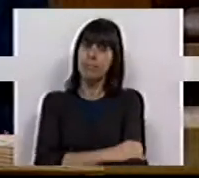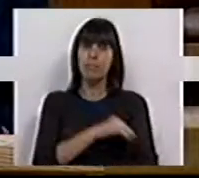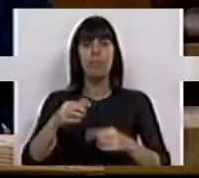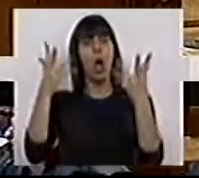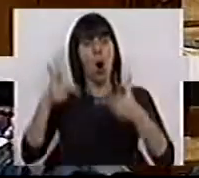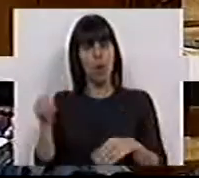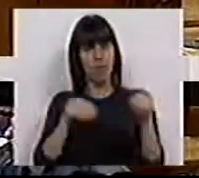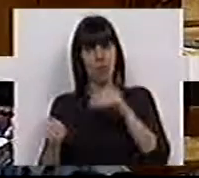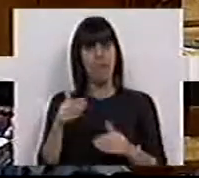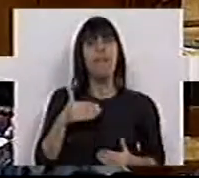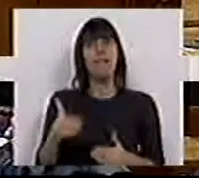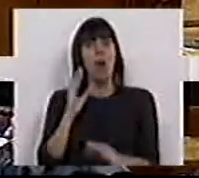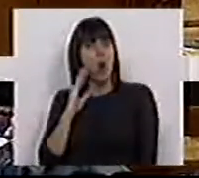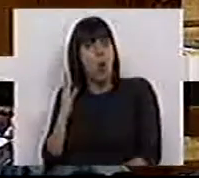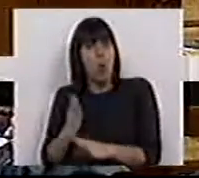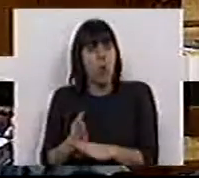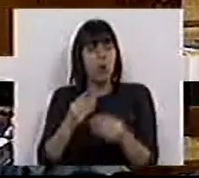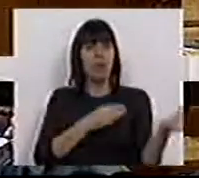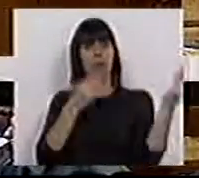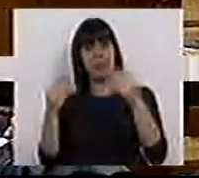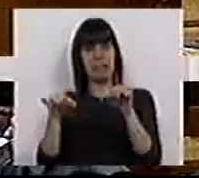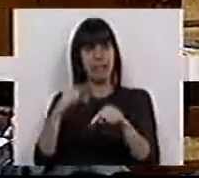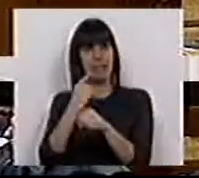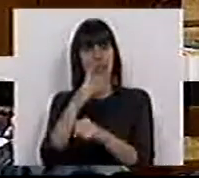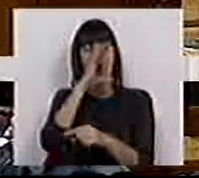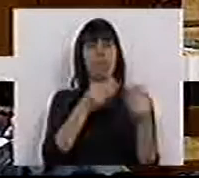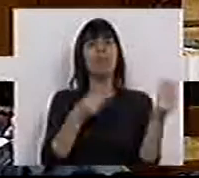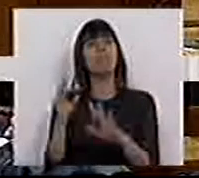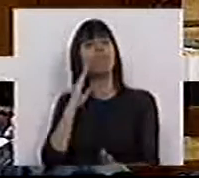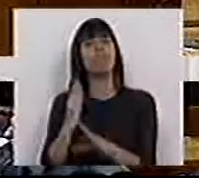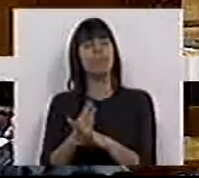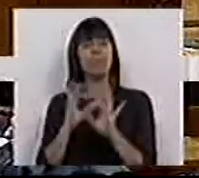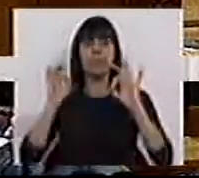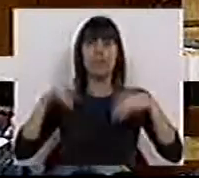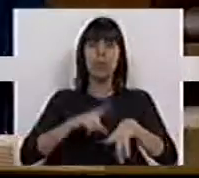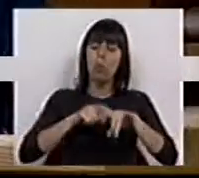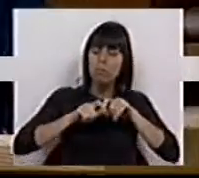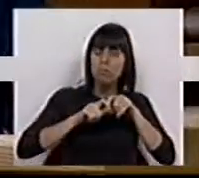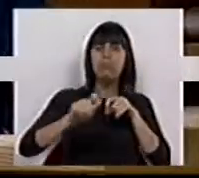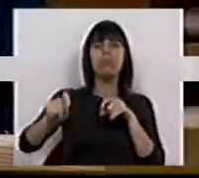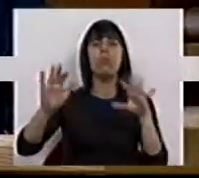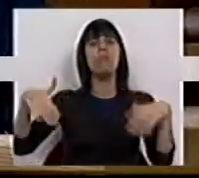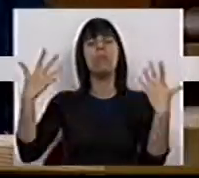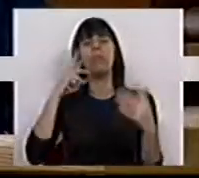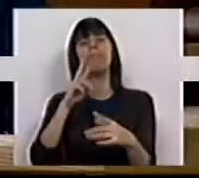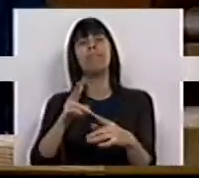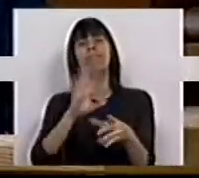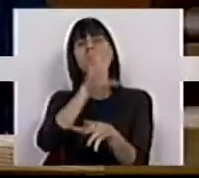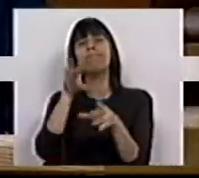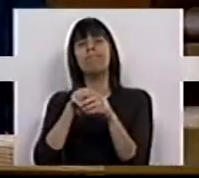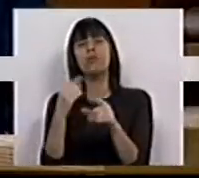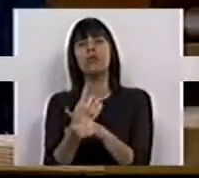aqui será votado é o último apresentado por este Governo. Encerra um ciclo e permite uma leitura mais